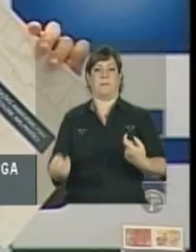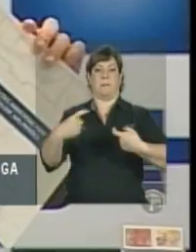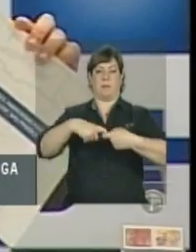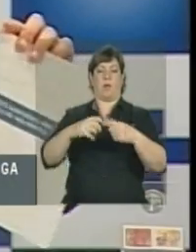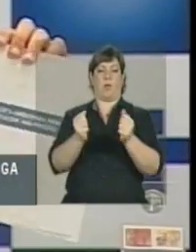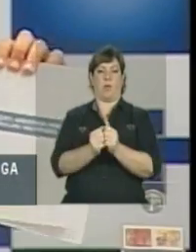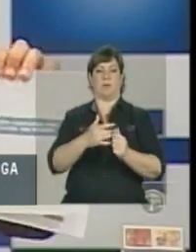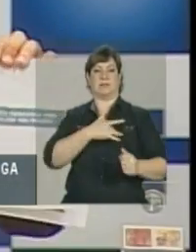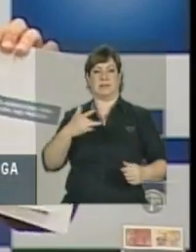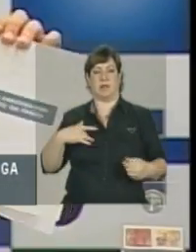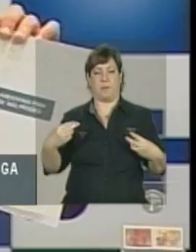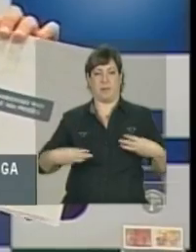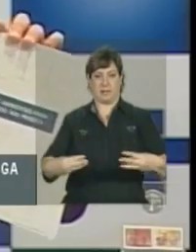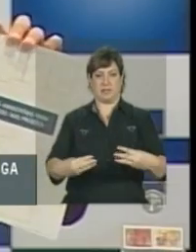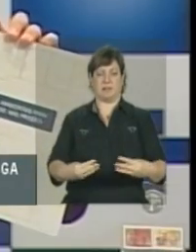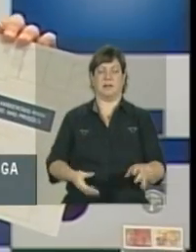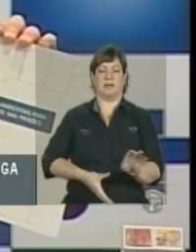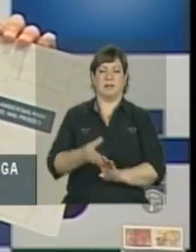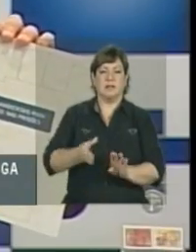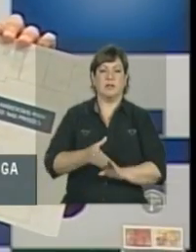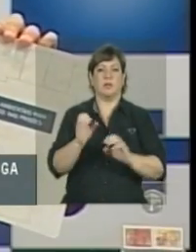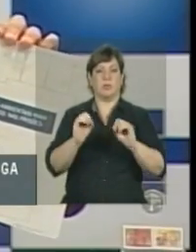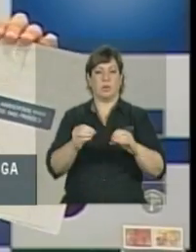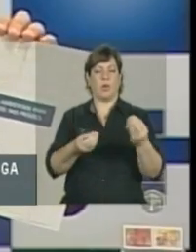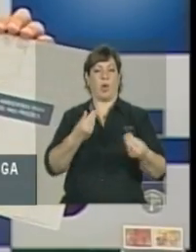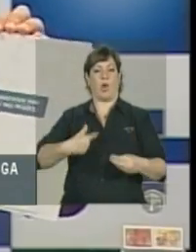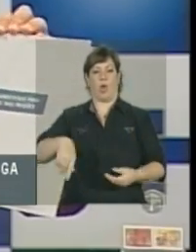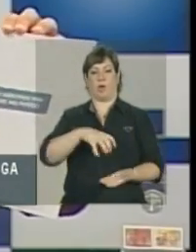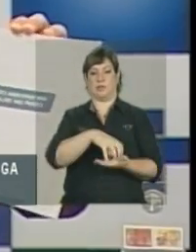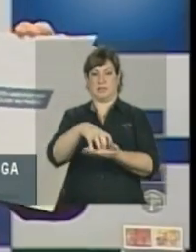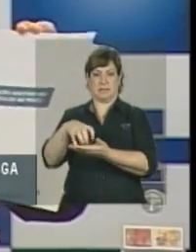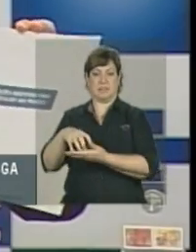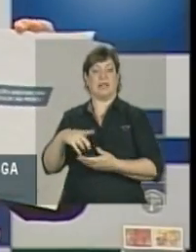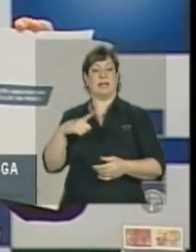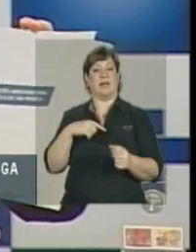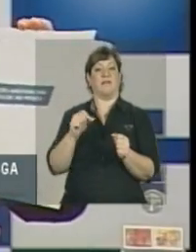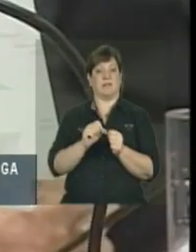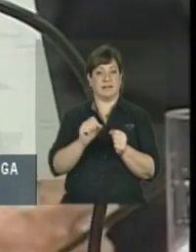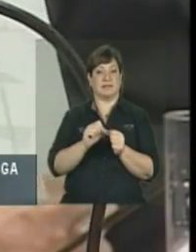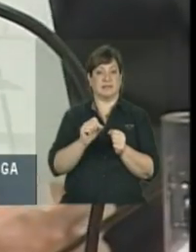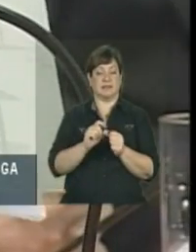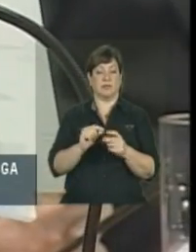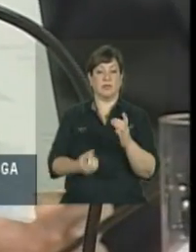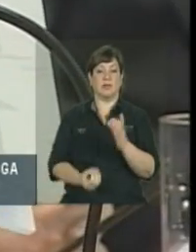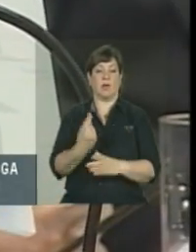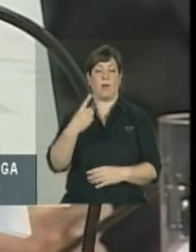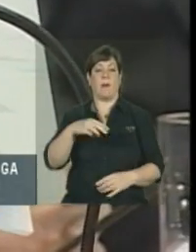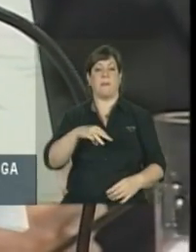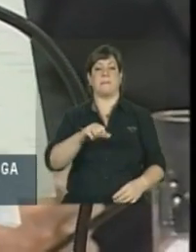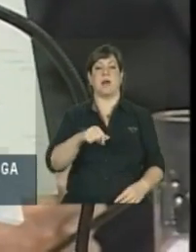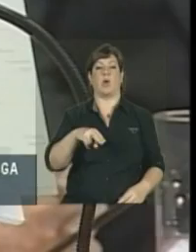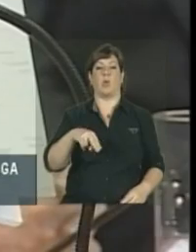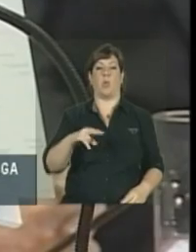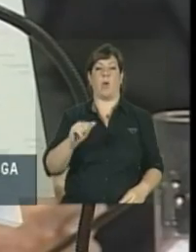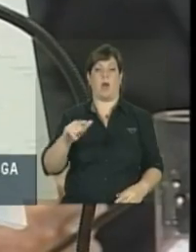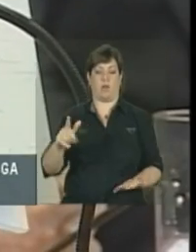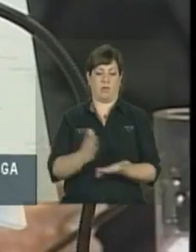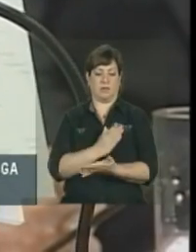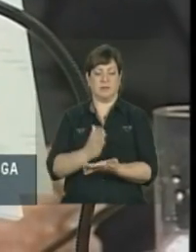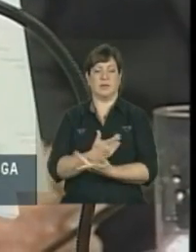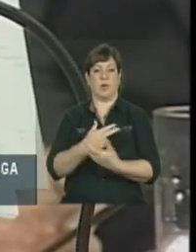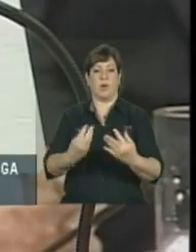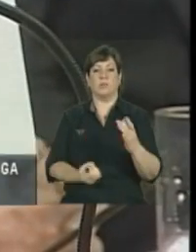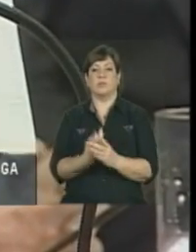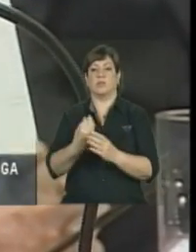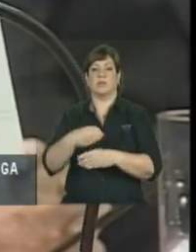com o Ministério da Saúde, das orientações das nossas equipes, está lançando um manual para a implantação